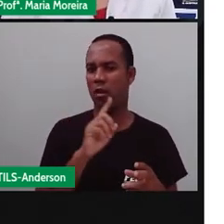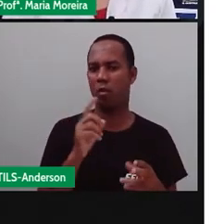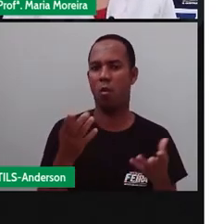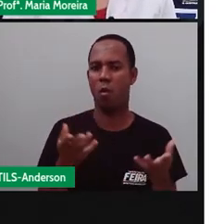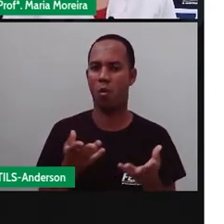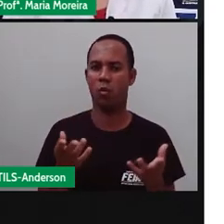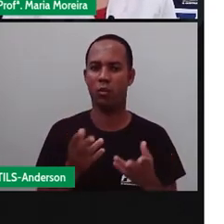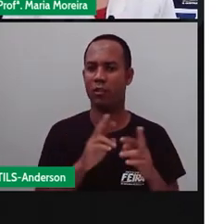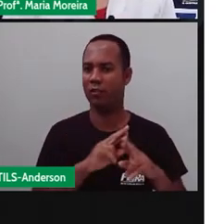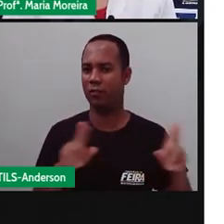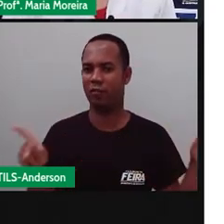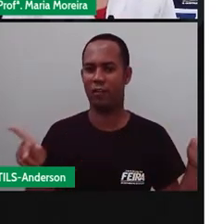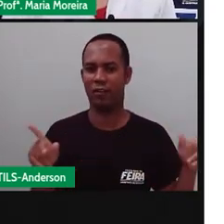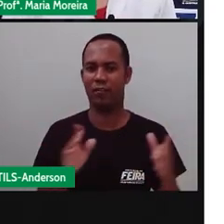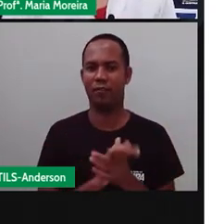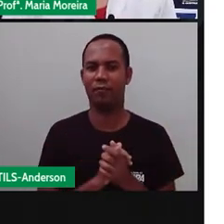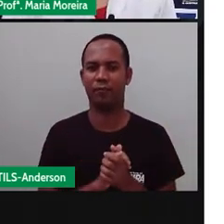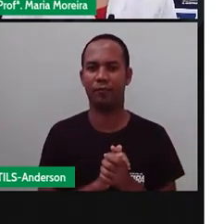ela é dançada hoje, não.